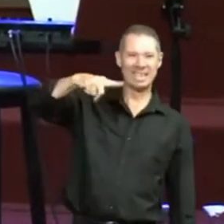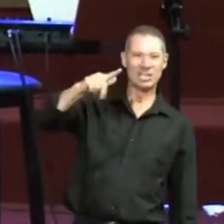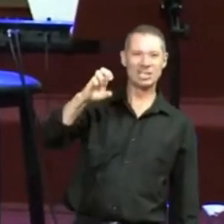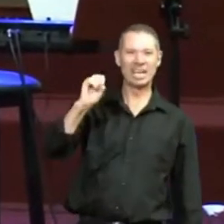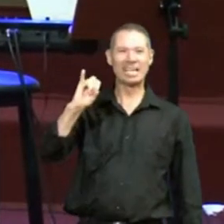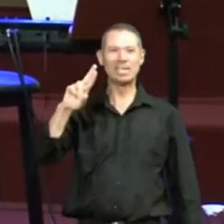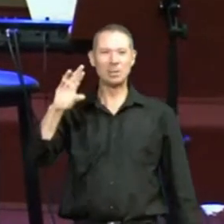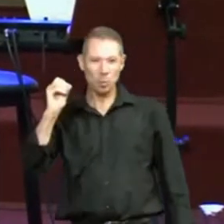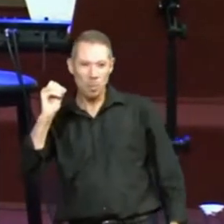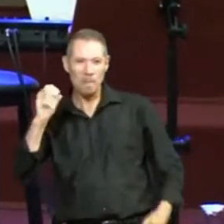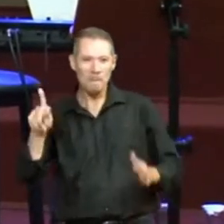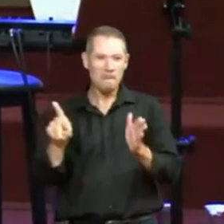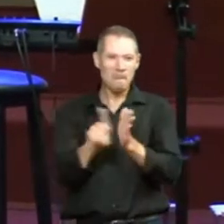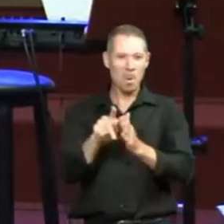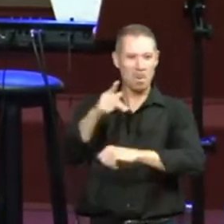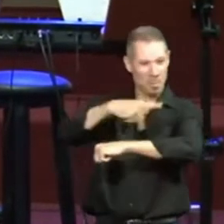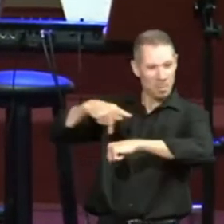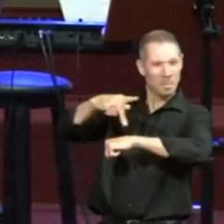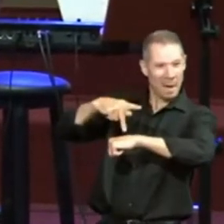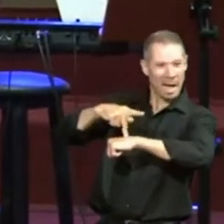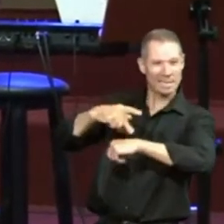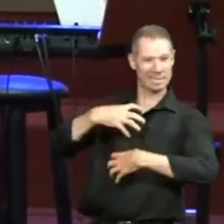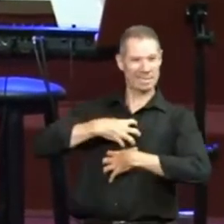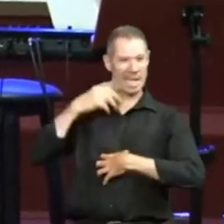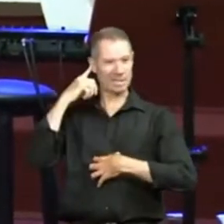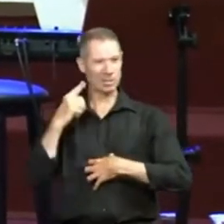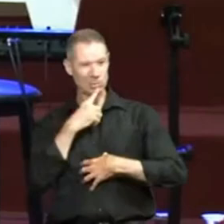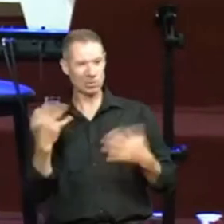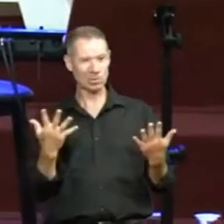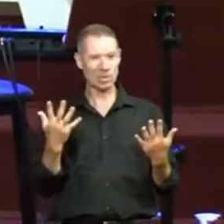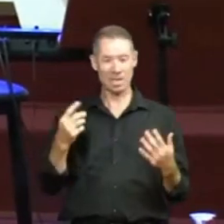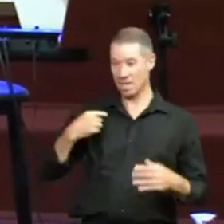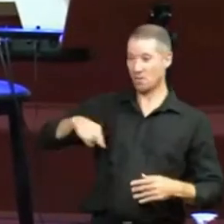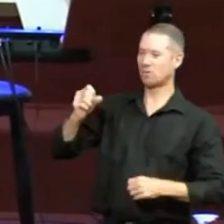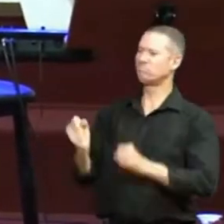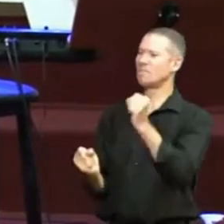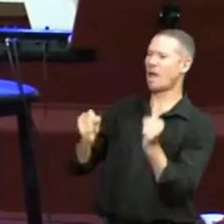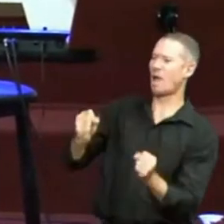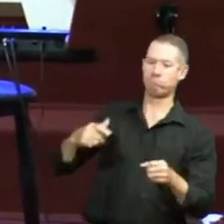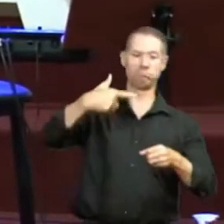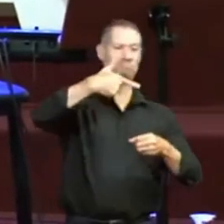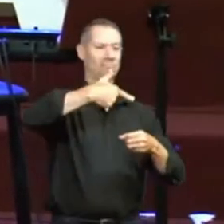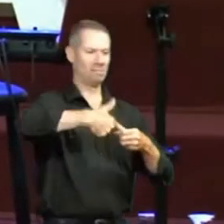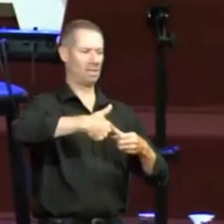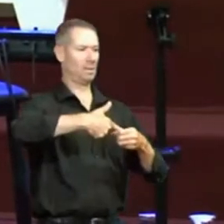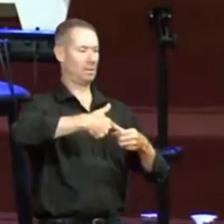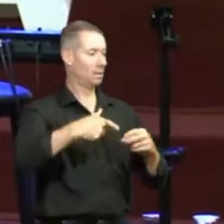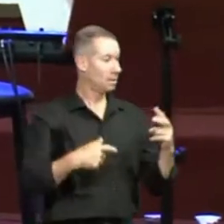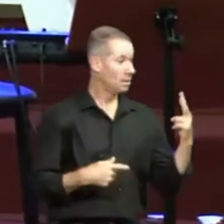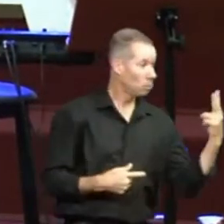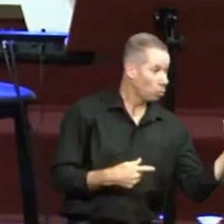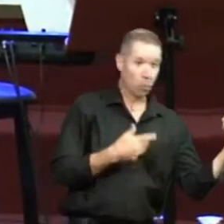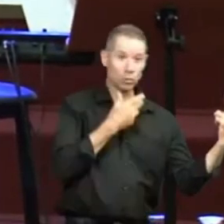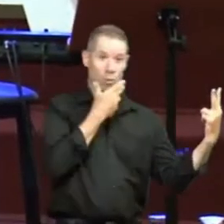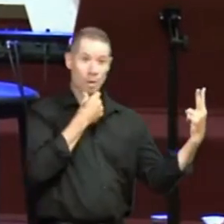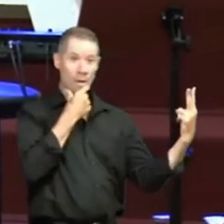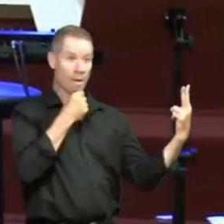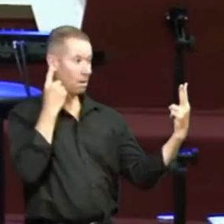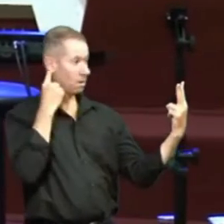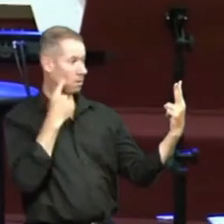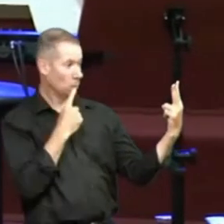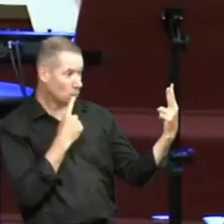trabalho. E ele ficou muito feliz. E um dia também, no posto de gasolina, abastecer, fui pagar, de repente eu vi dois rapazes ali e um